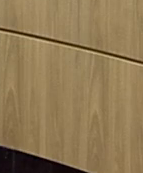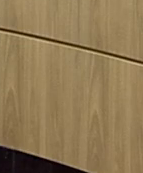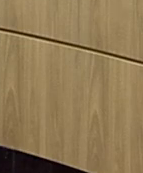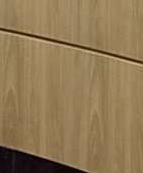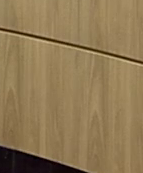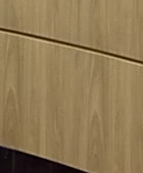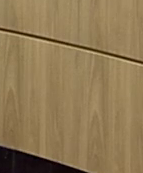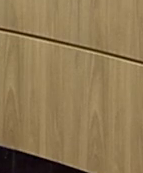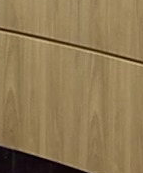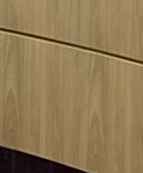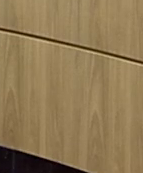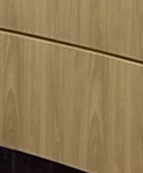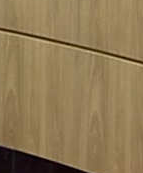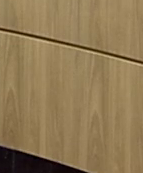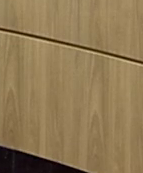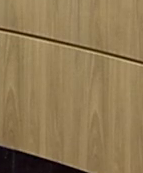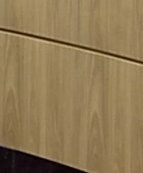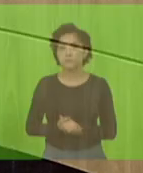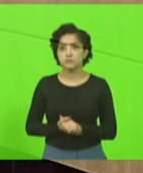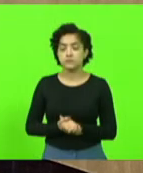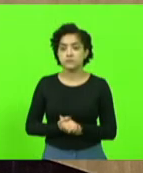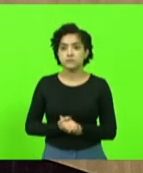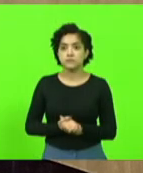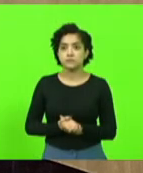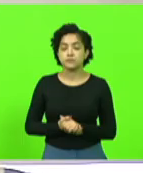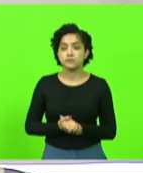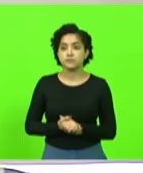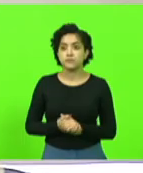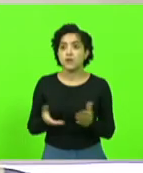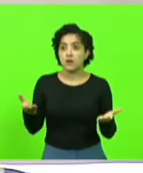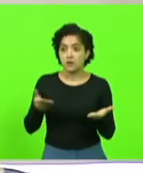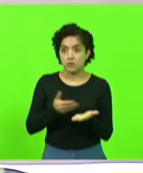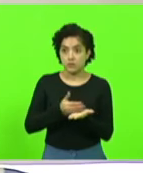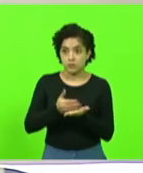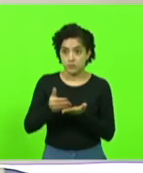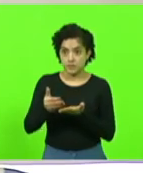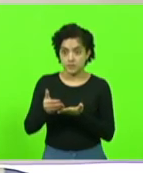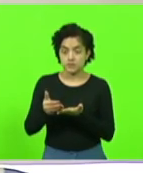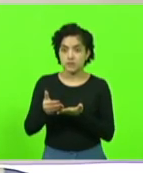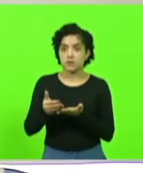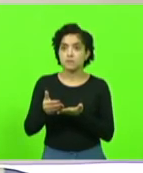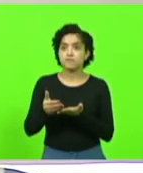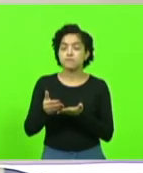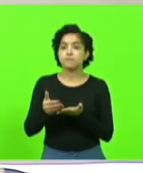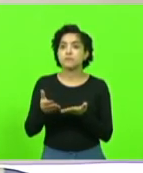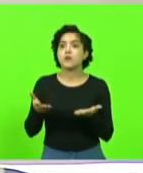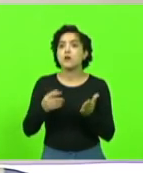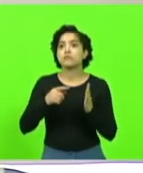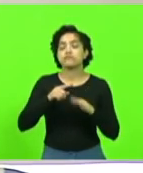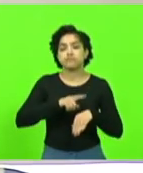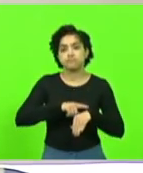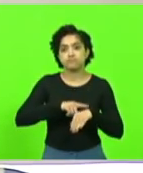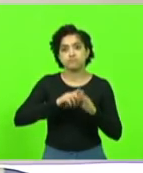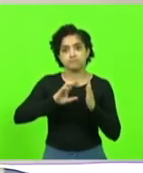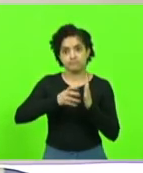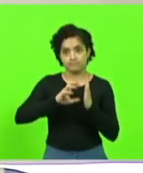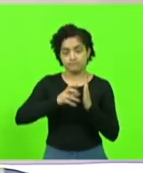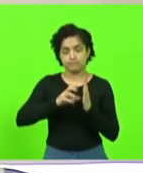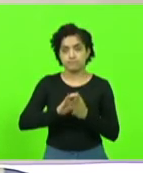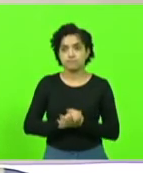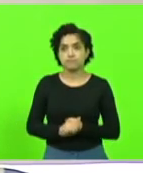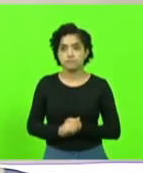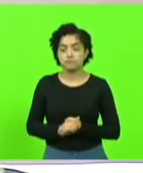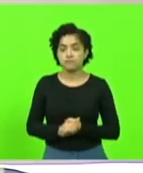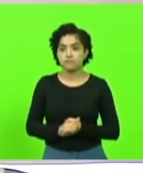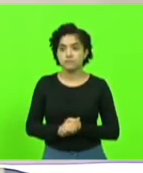Está reaberta a sessão. Entraremos imediatamente no horário destinado aos partidos políticos.